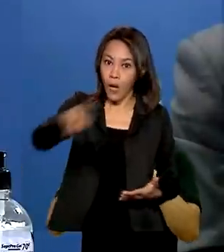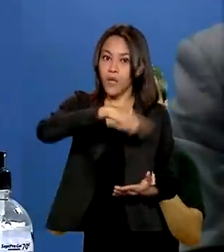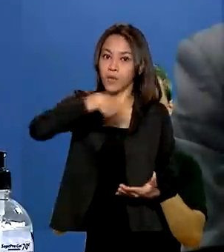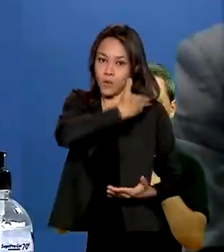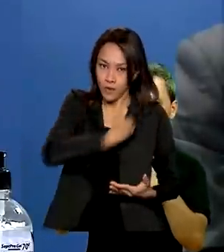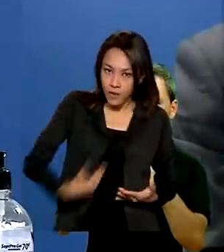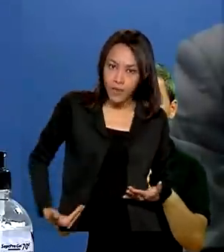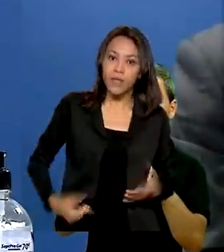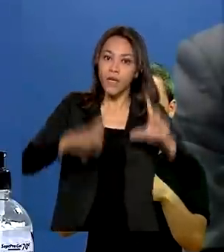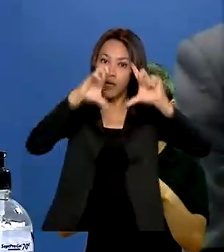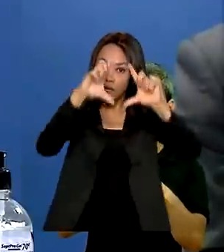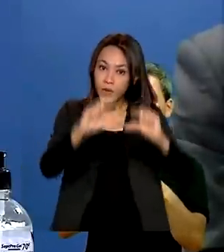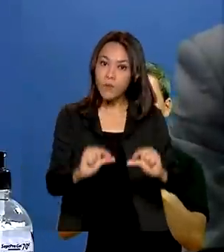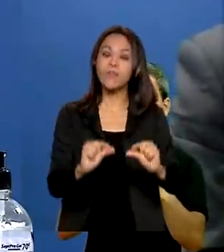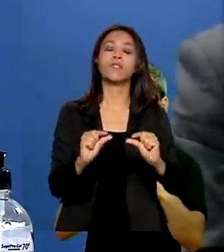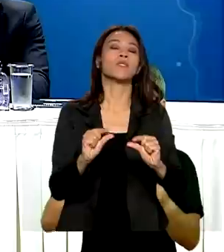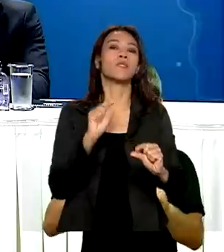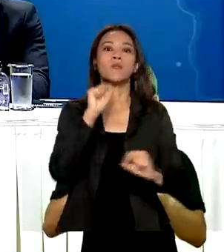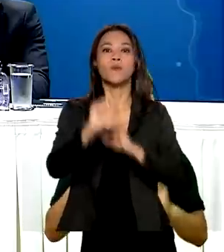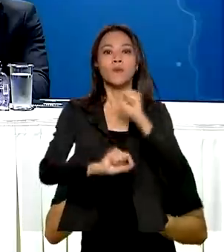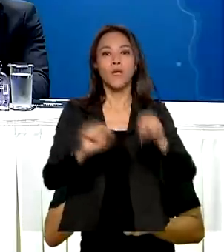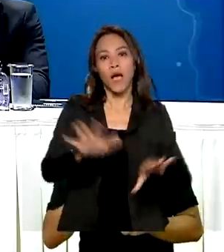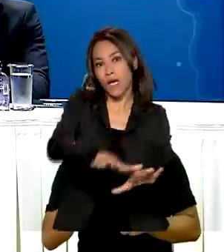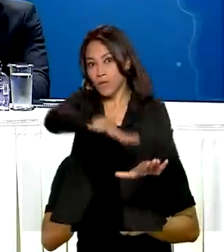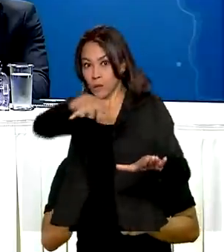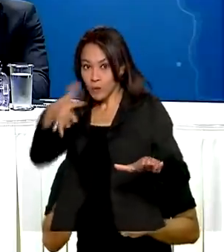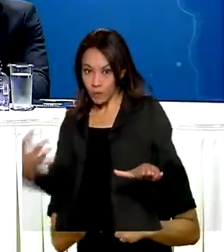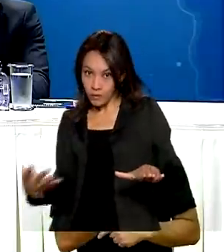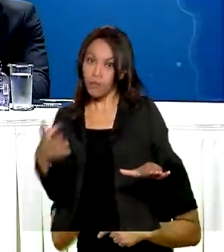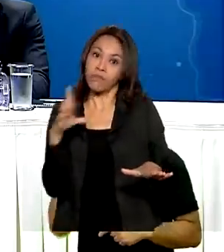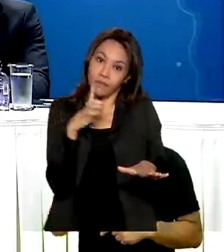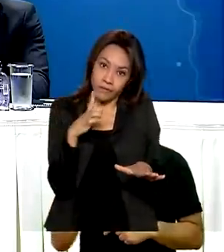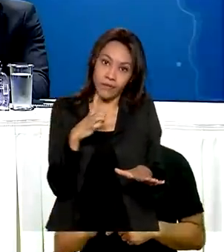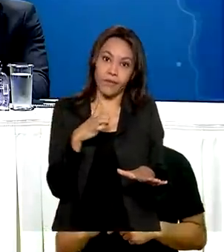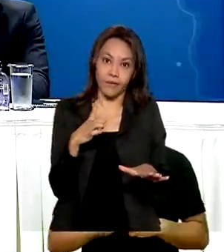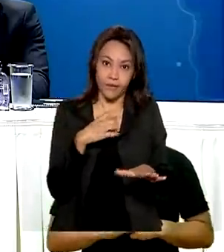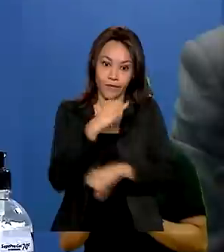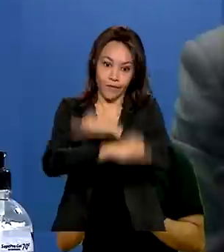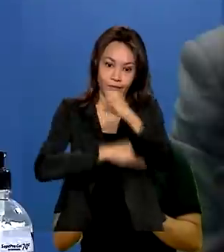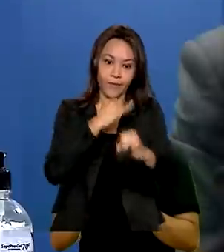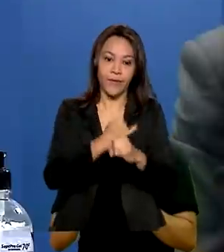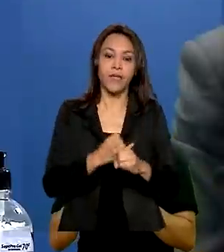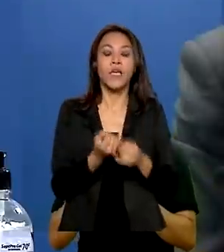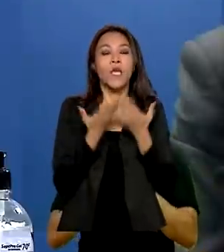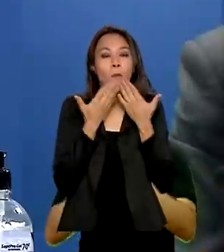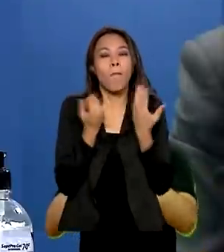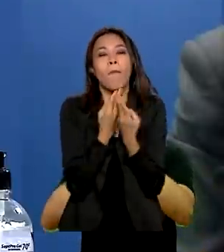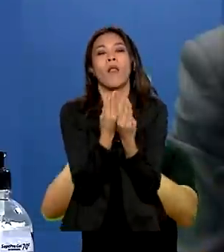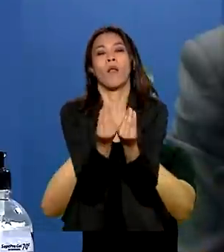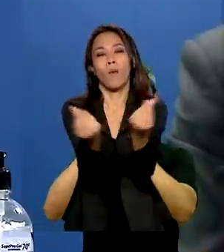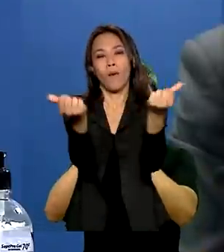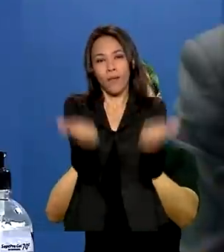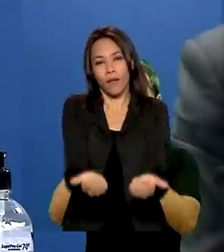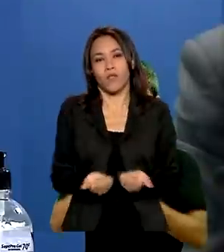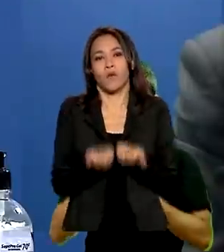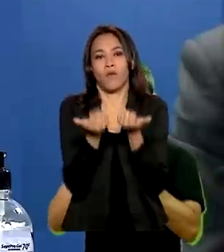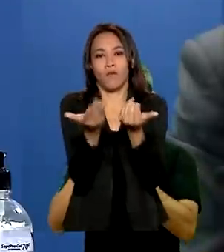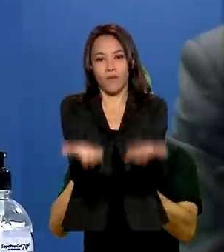exclusão digital que existe ainda e aprimorar a qualidade da oferta da educação